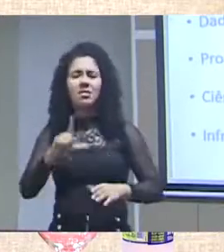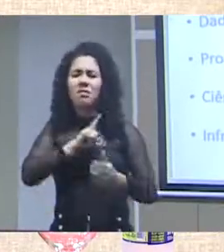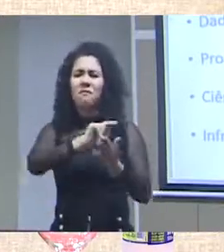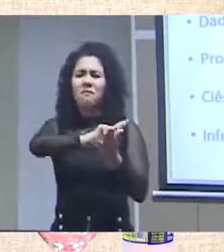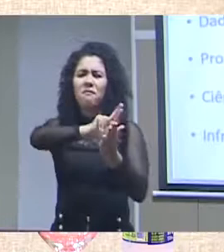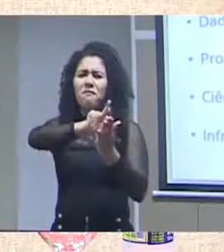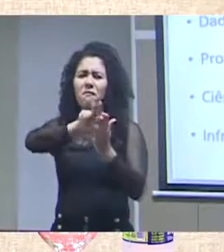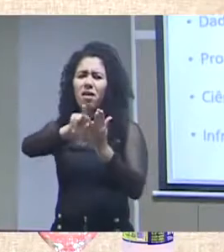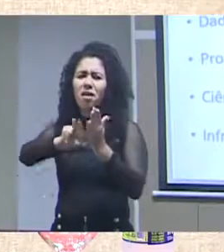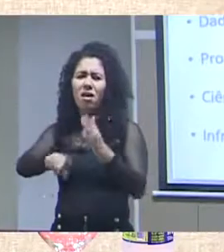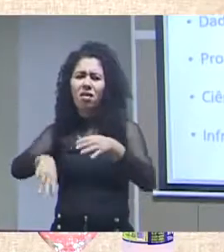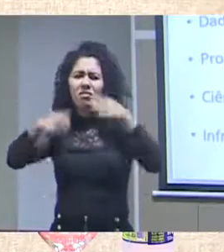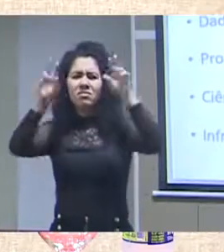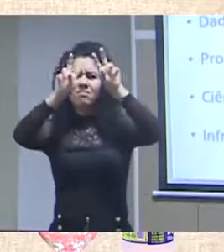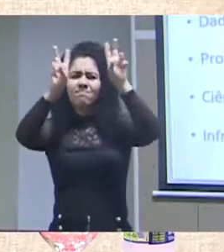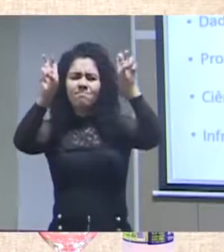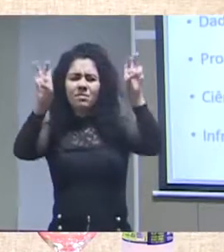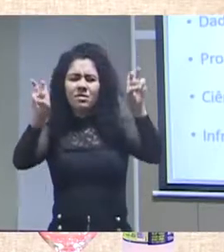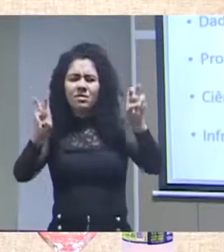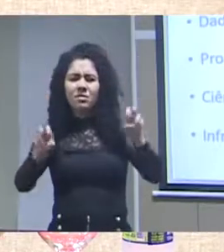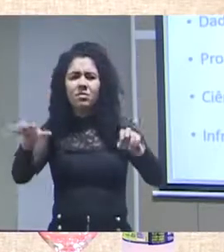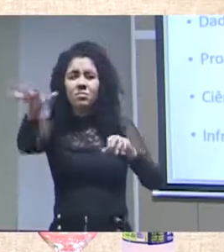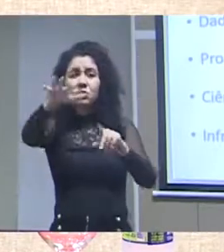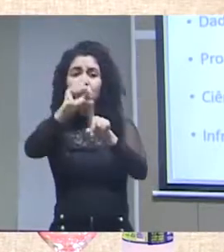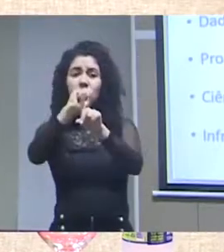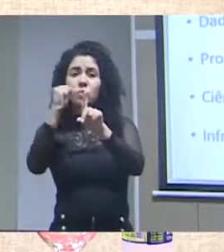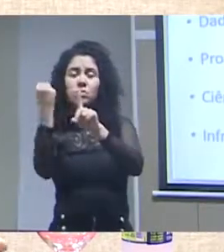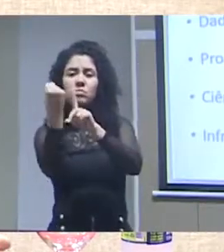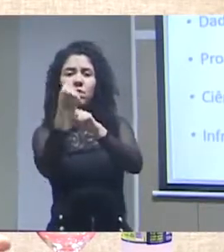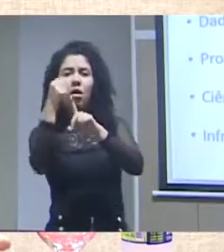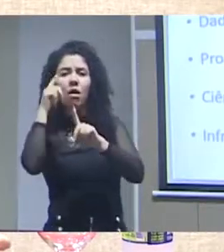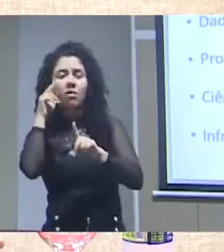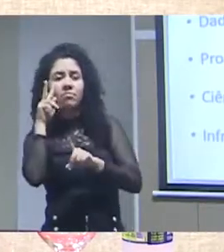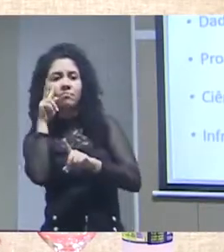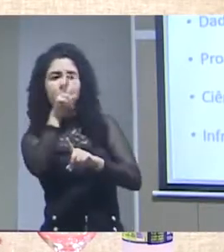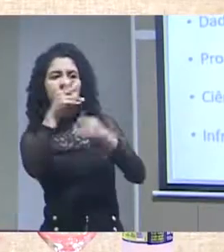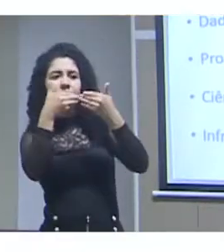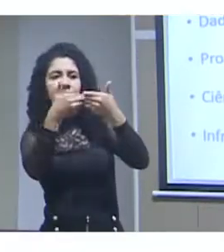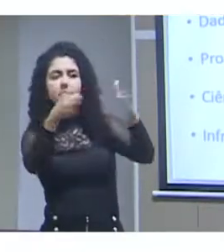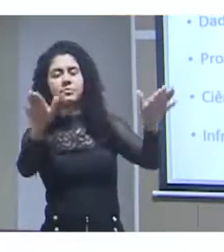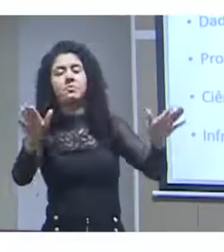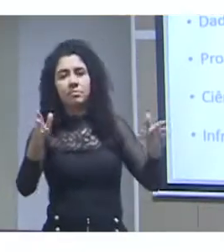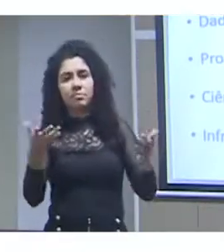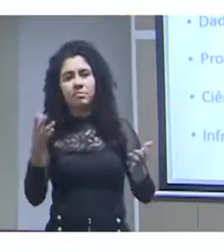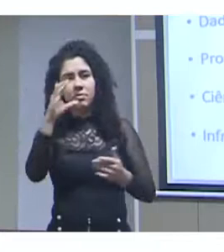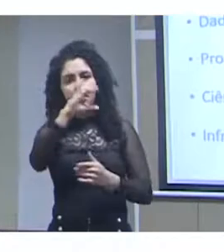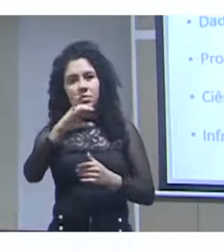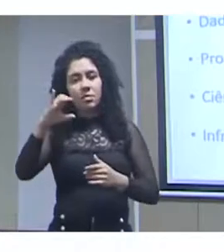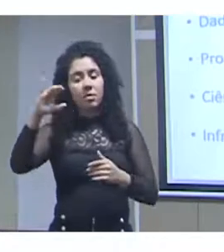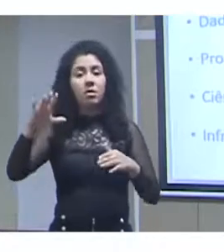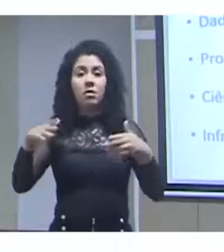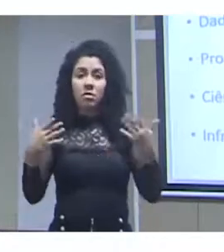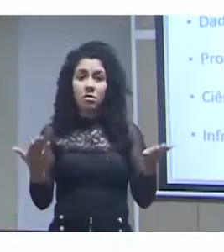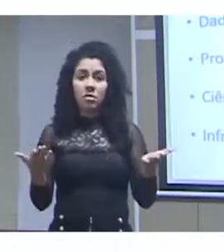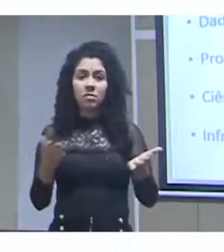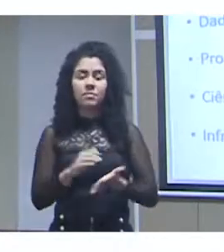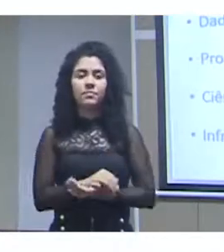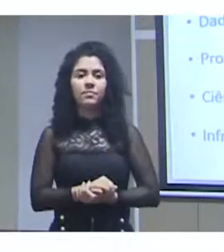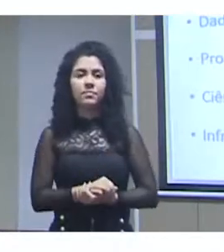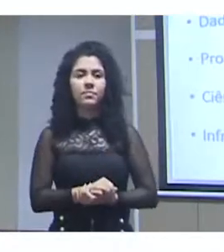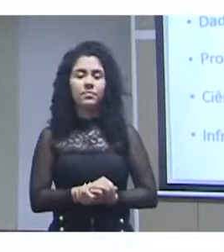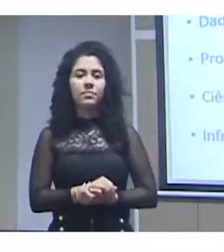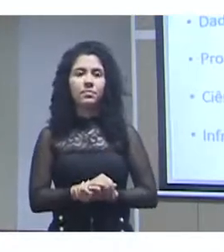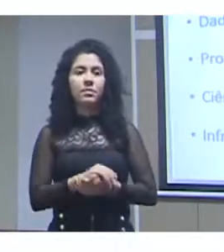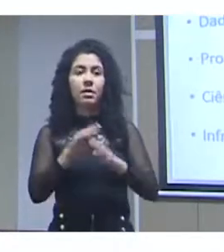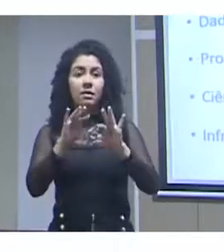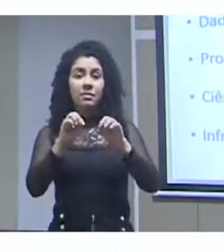para um outro tipo de interlocução com a ciência. E, por fim, não por fim, porque, na verdade, essas agendas vão se ampliando